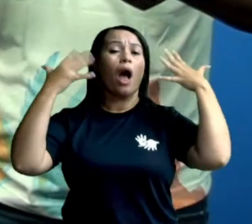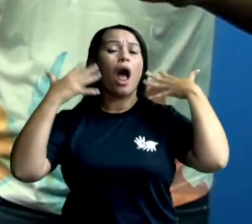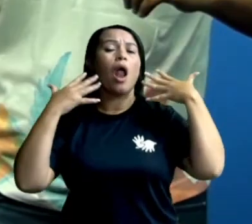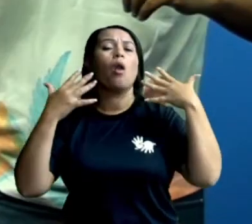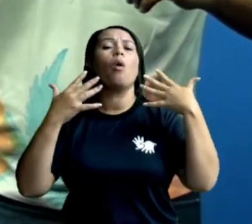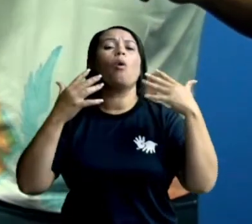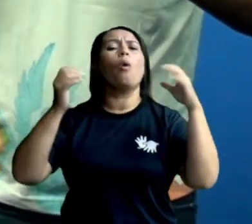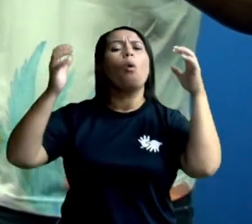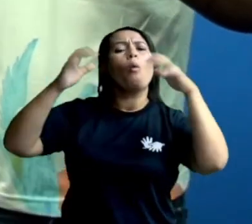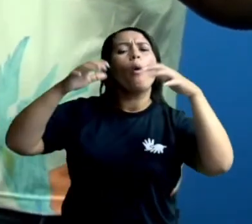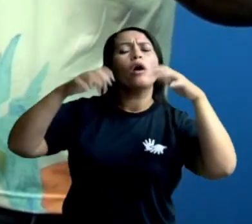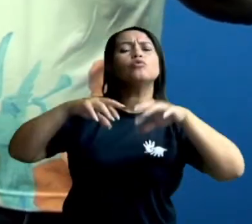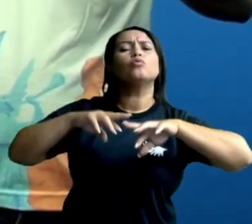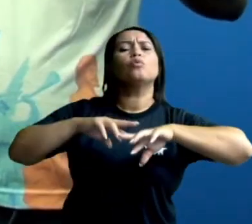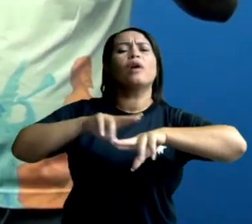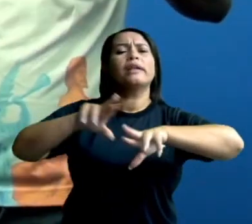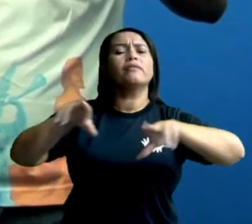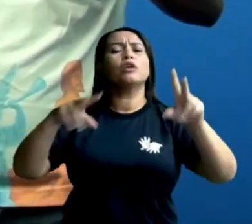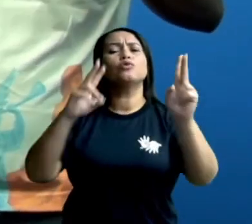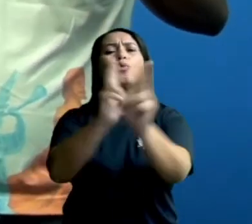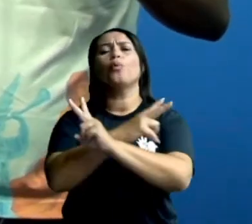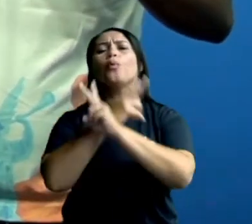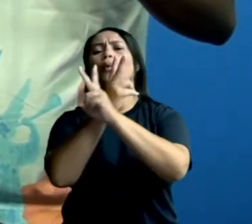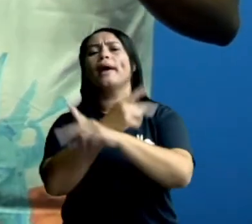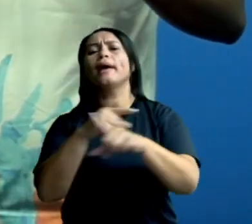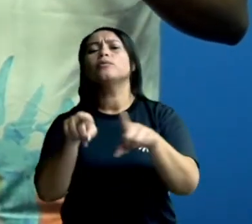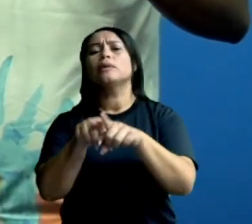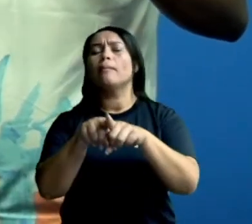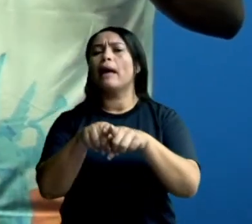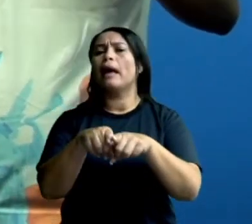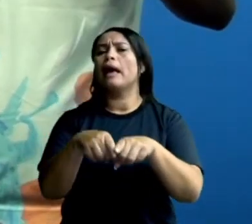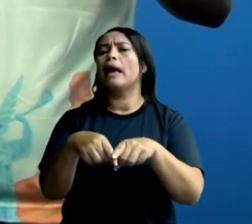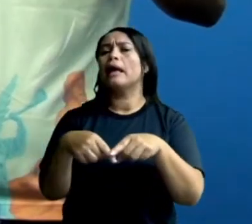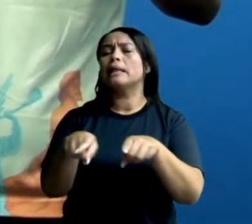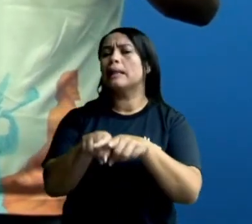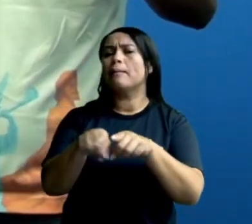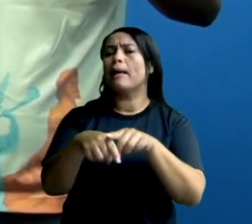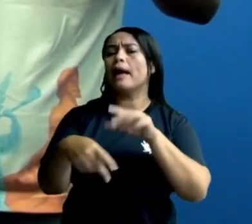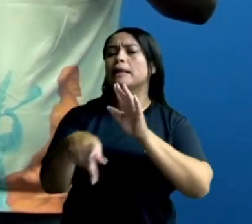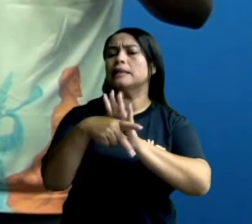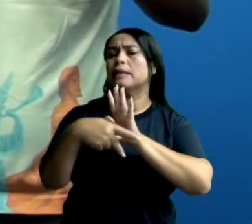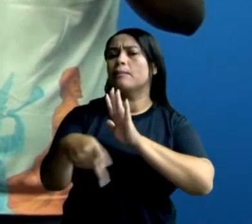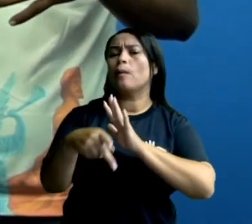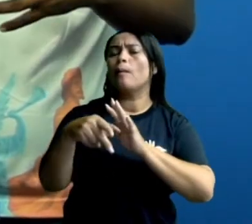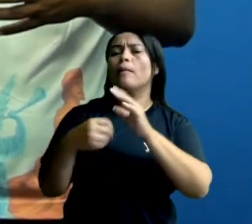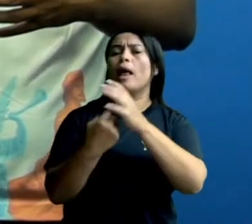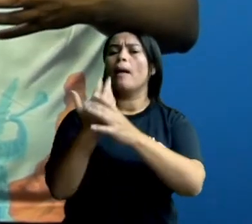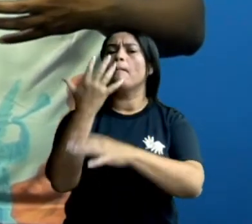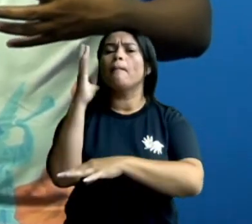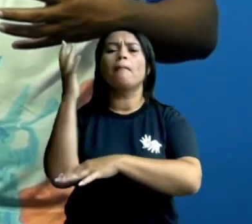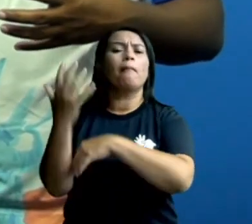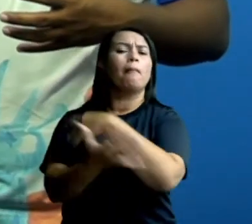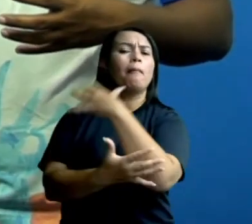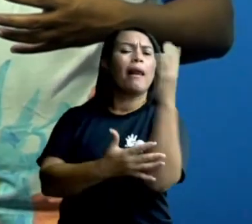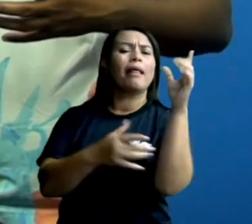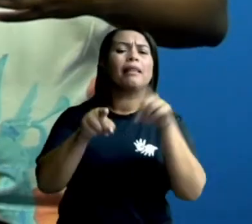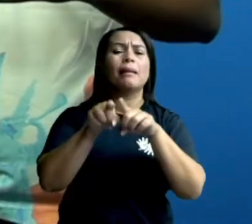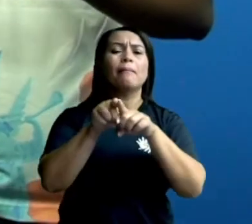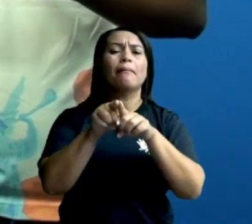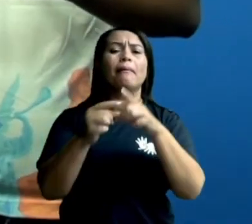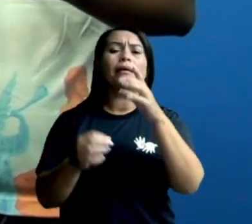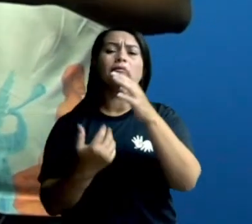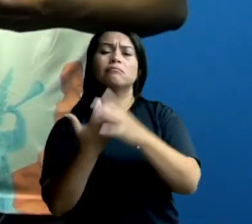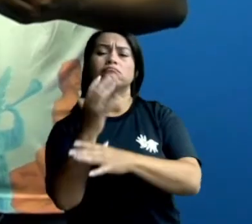umidade, as ações das próprias plantas, as raízes das plantas que ficam invadindo a sua superfície.